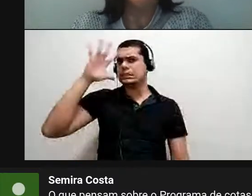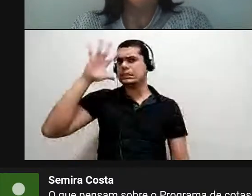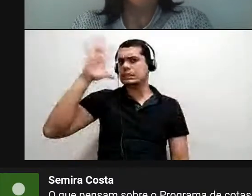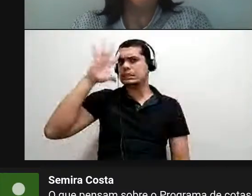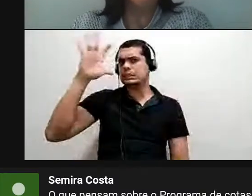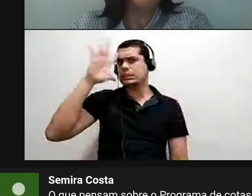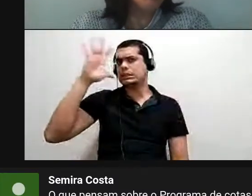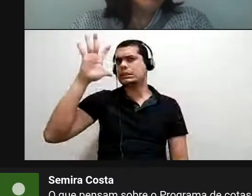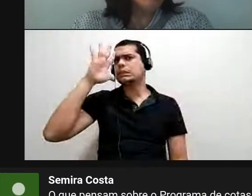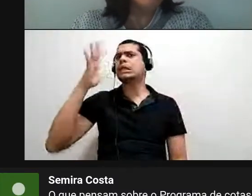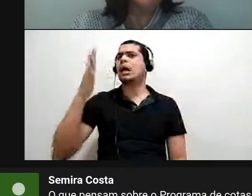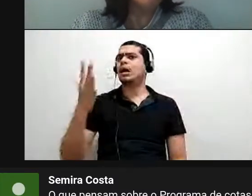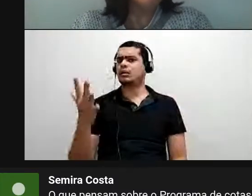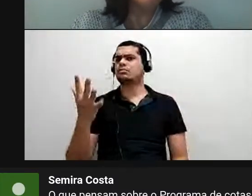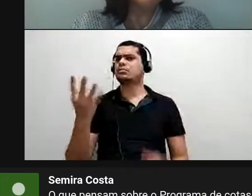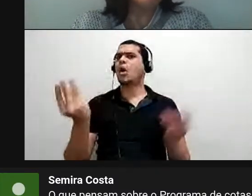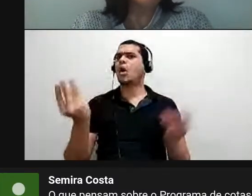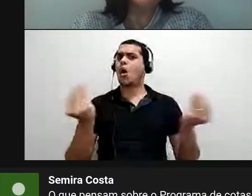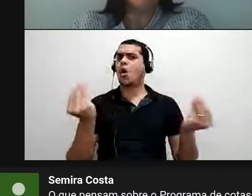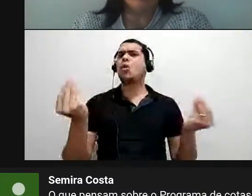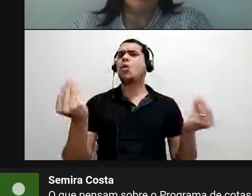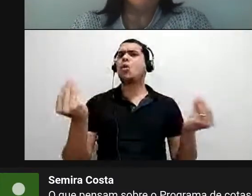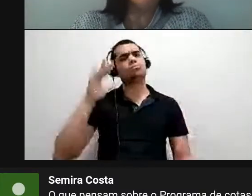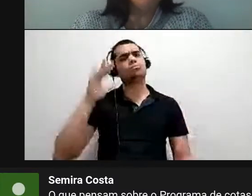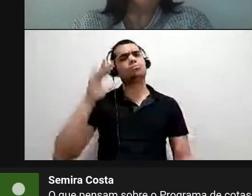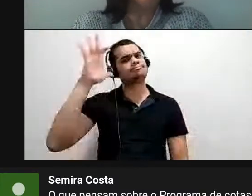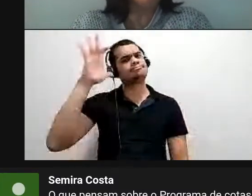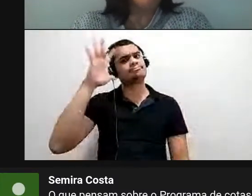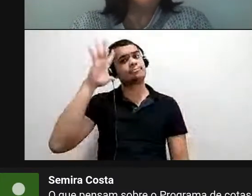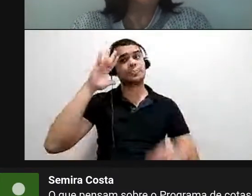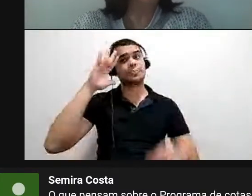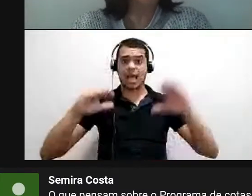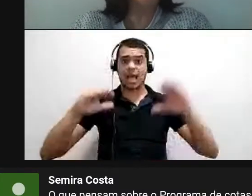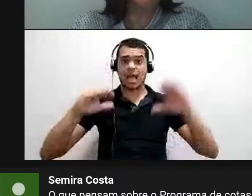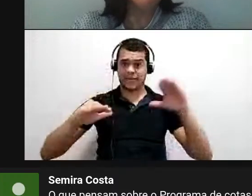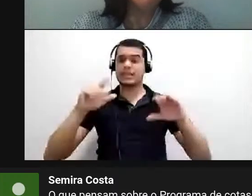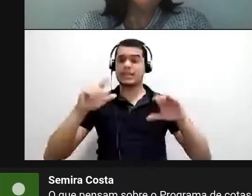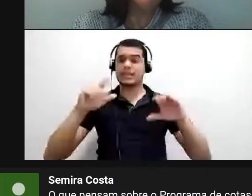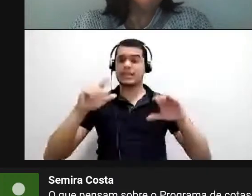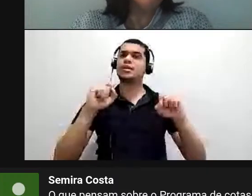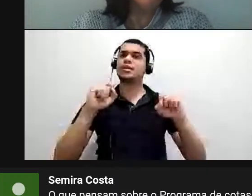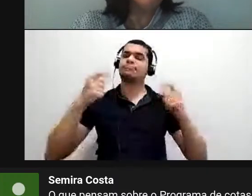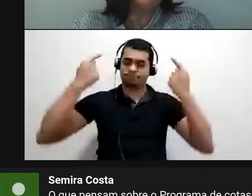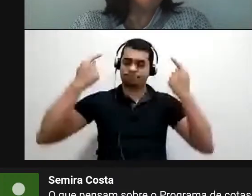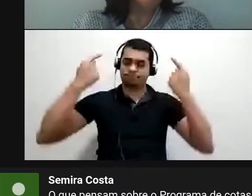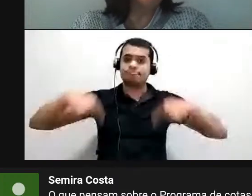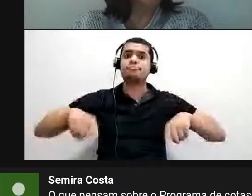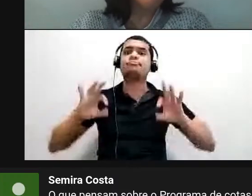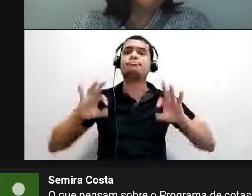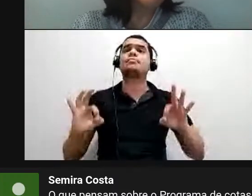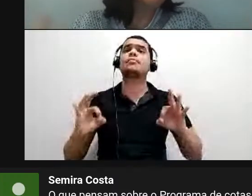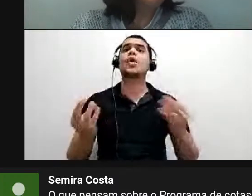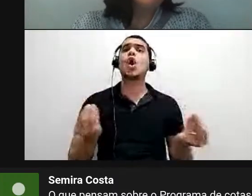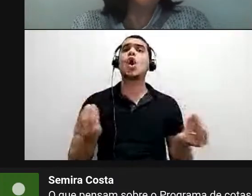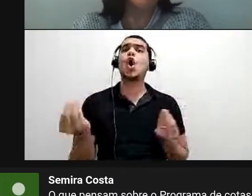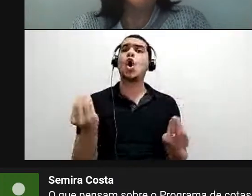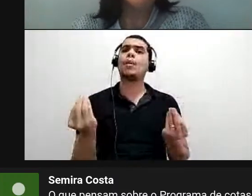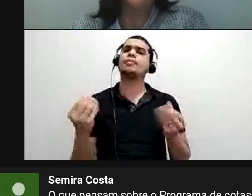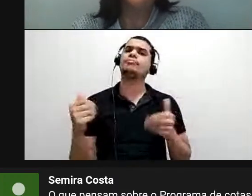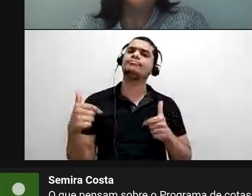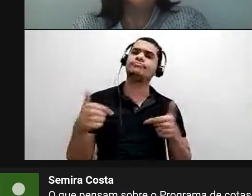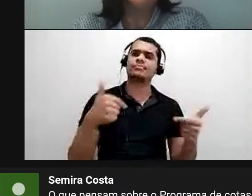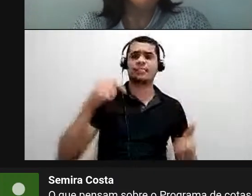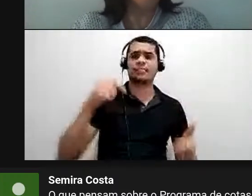a postura é essa, é de se achar que a academia vai lá resolver os problemas que ela